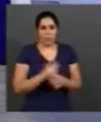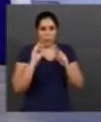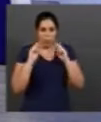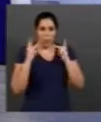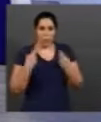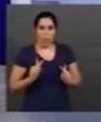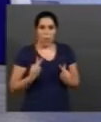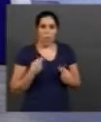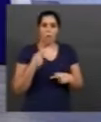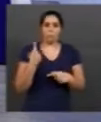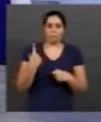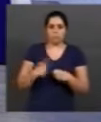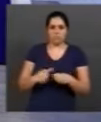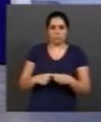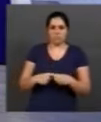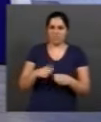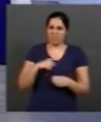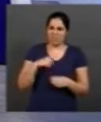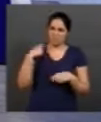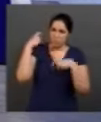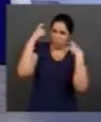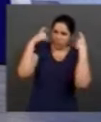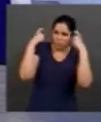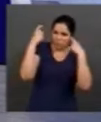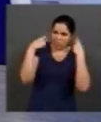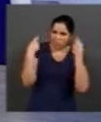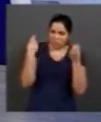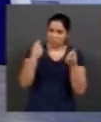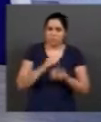ele tem essa preocupação em relação à água?